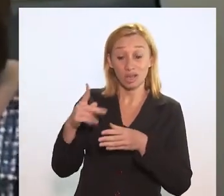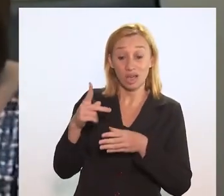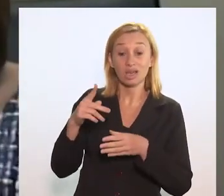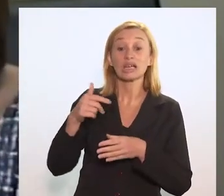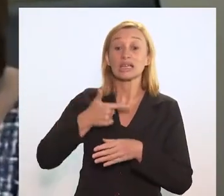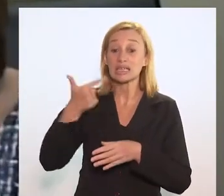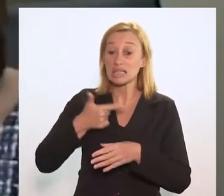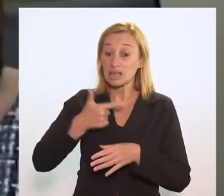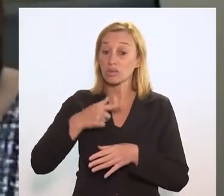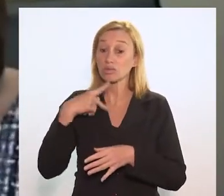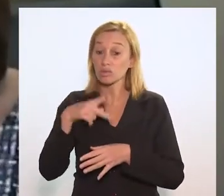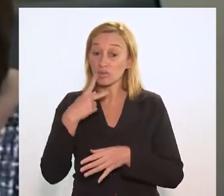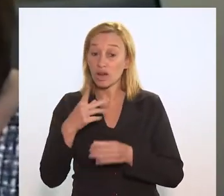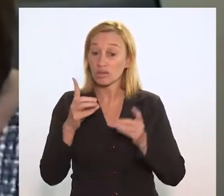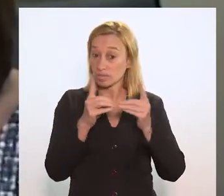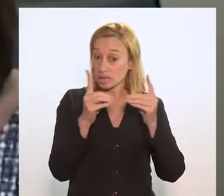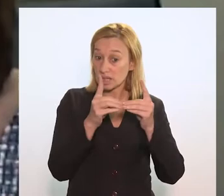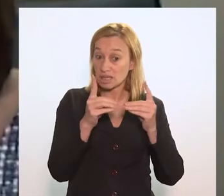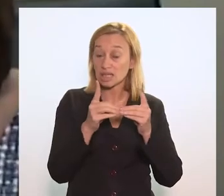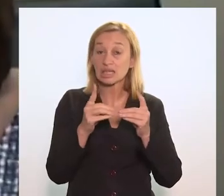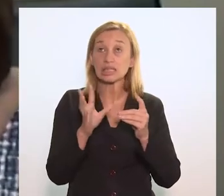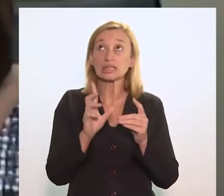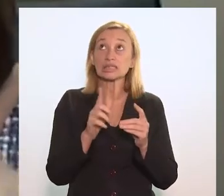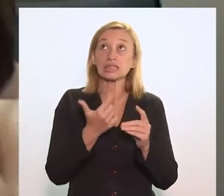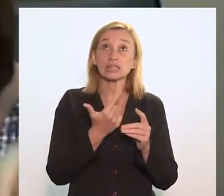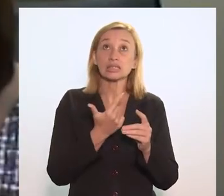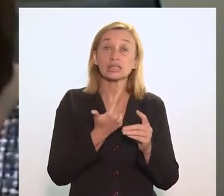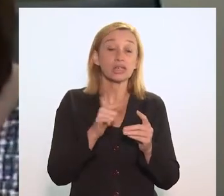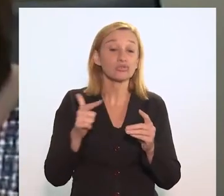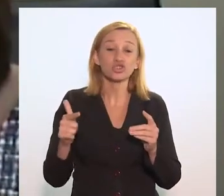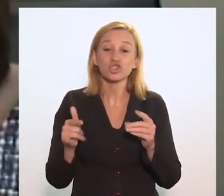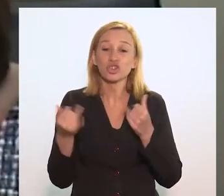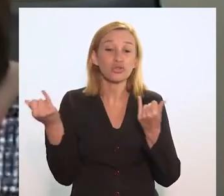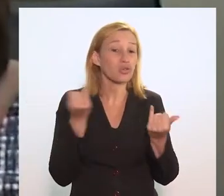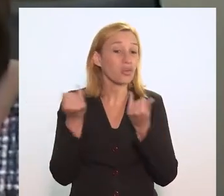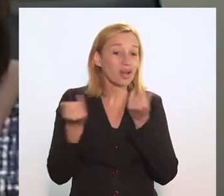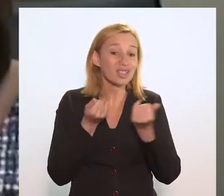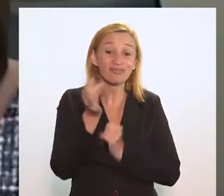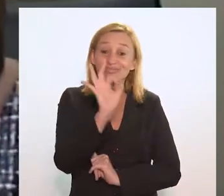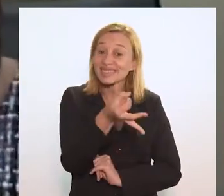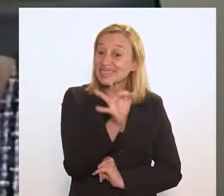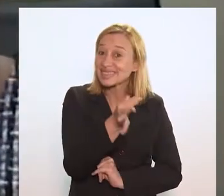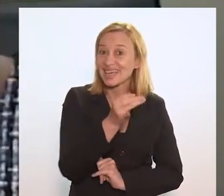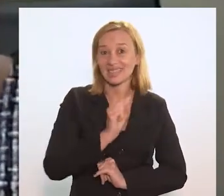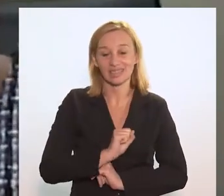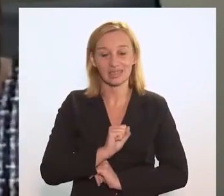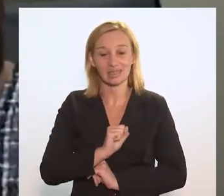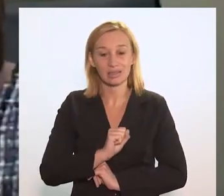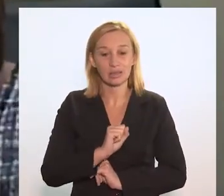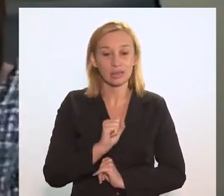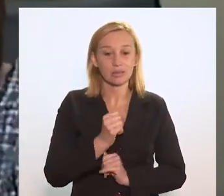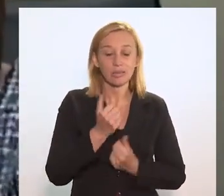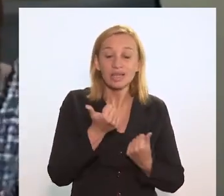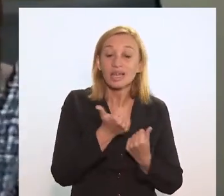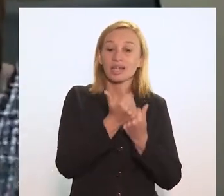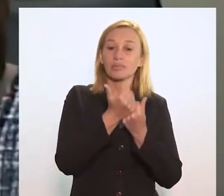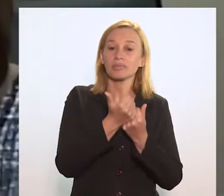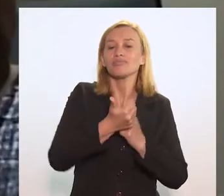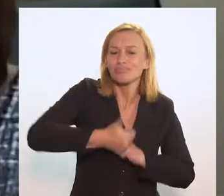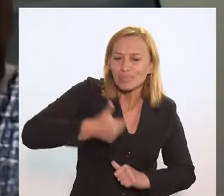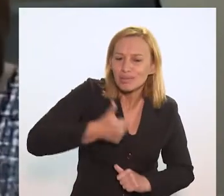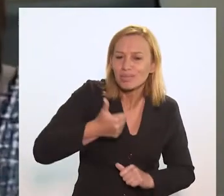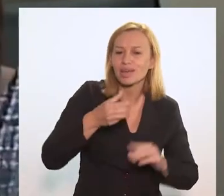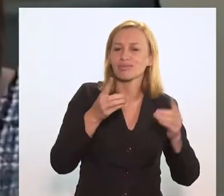segundo o relato dos pacientes, não tinham, por exemplo, informações necessárias para dar aquele